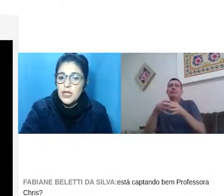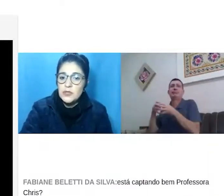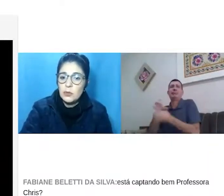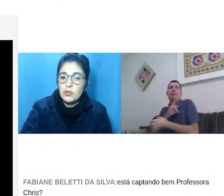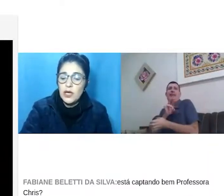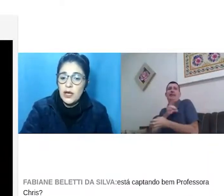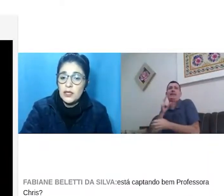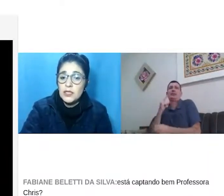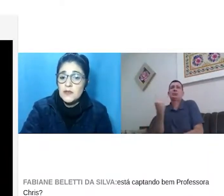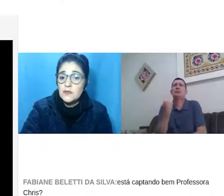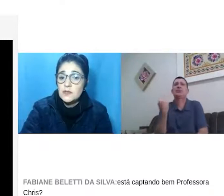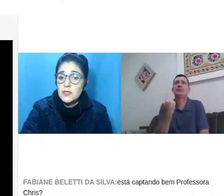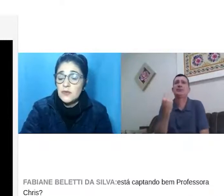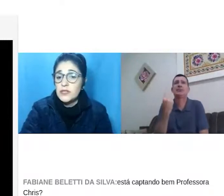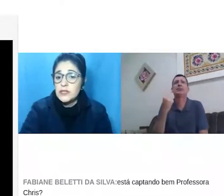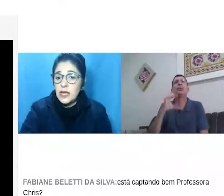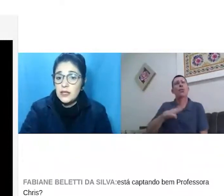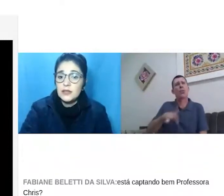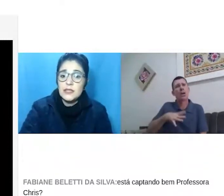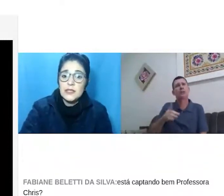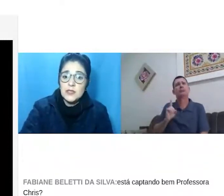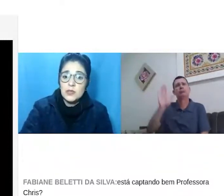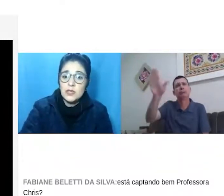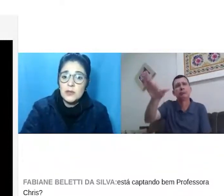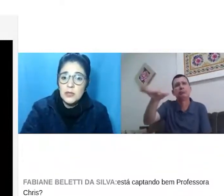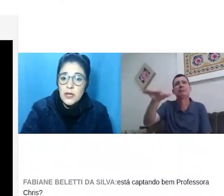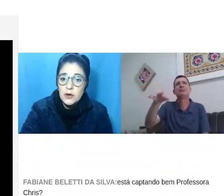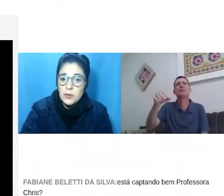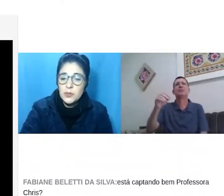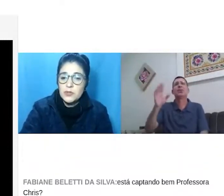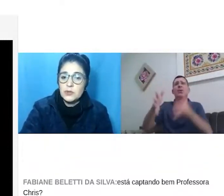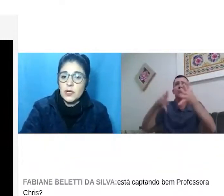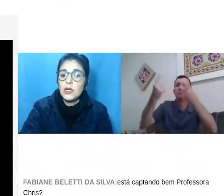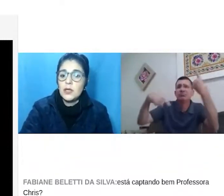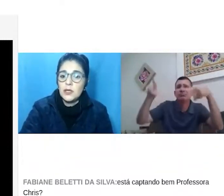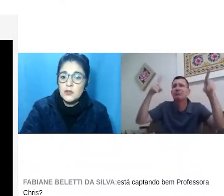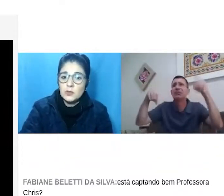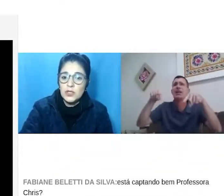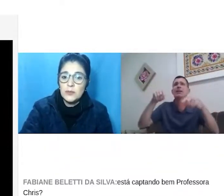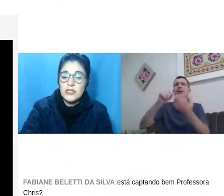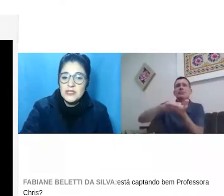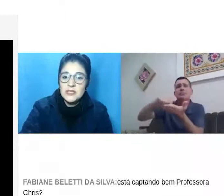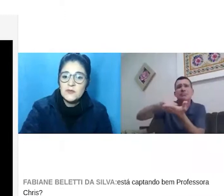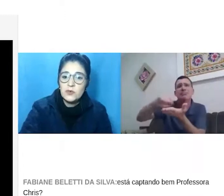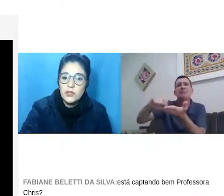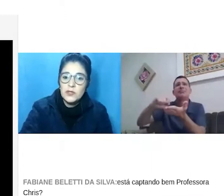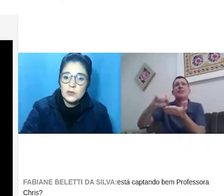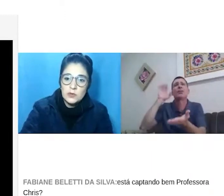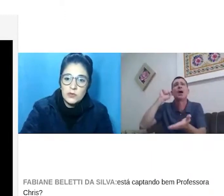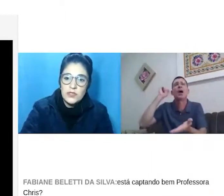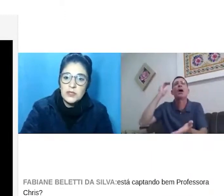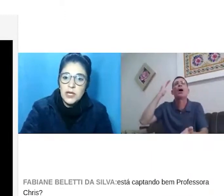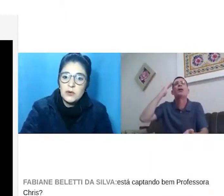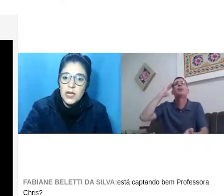não sabem se comunicar. E, às vezes, vão se afastar, trazendo essa solidão ainda maior para a pessoa surda. Precisa desenvolver nos